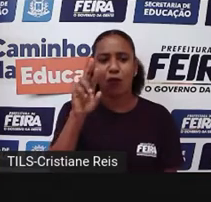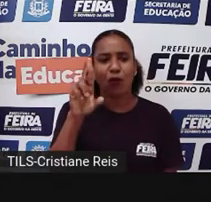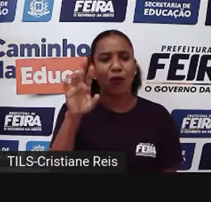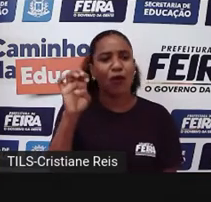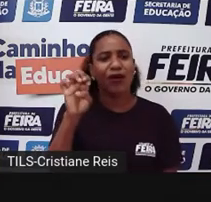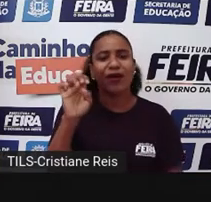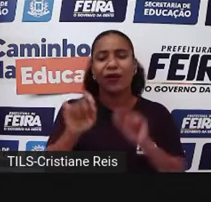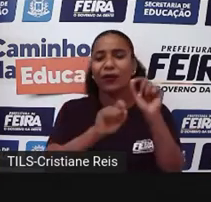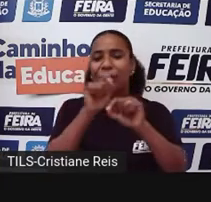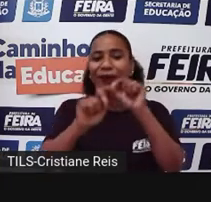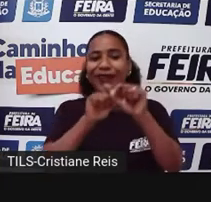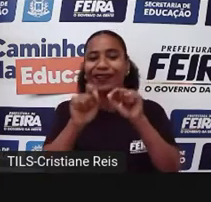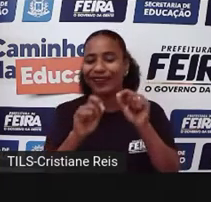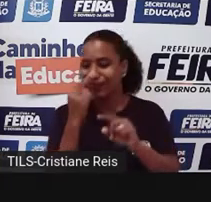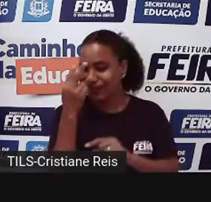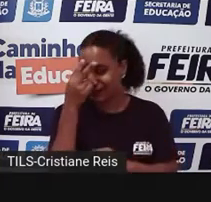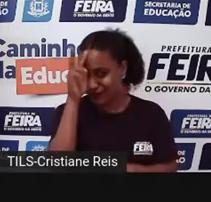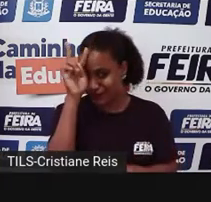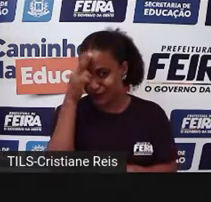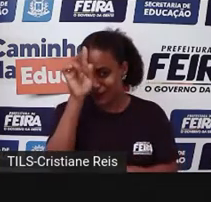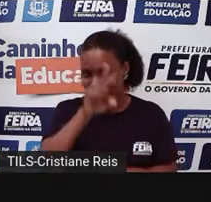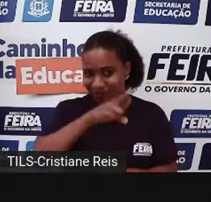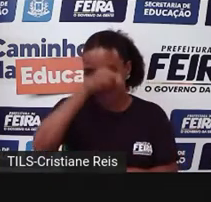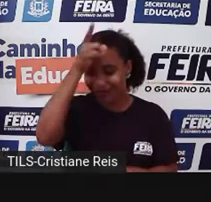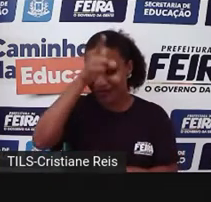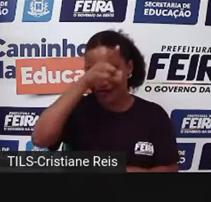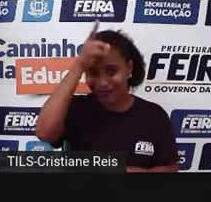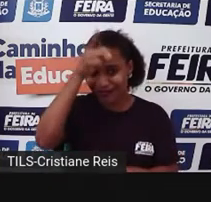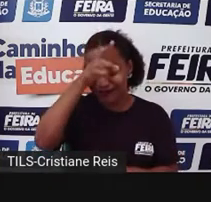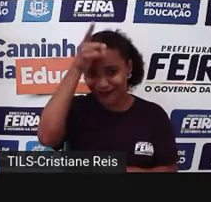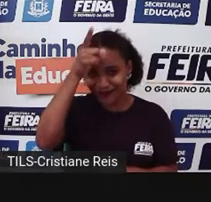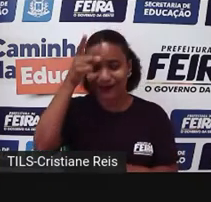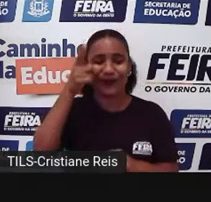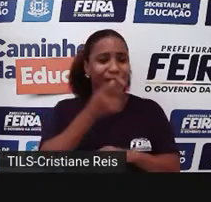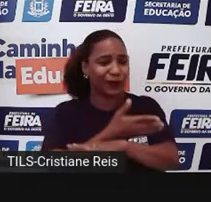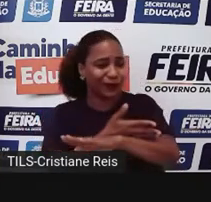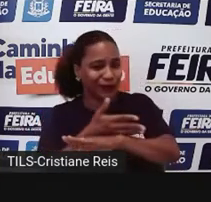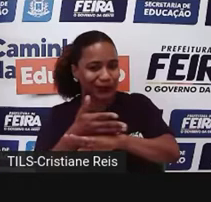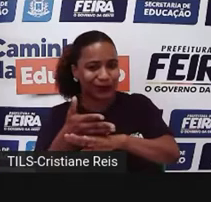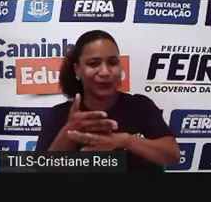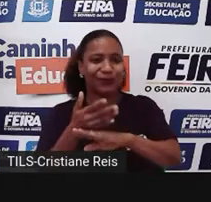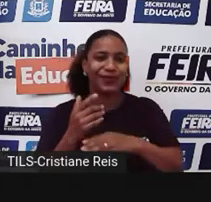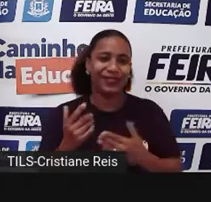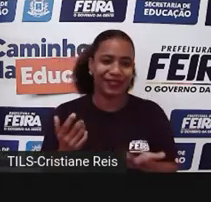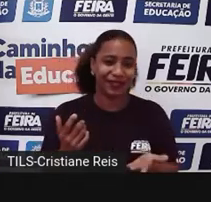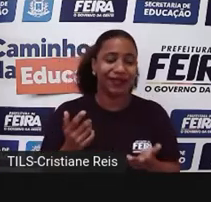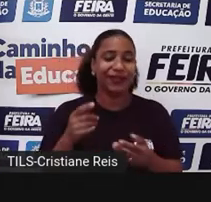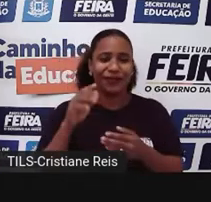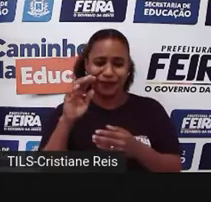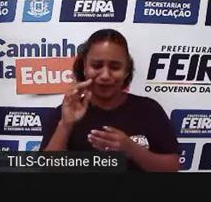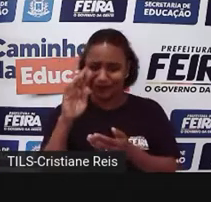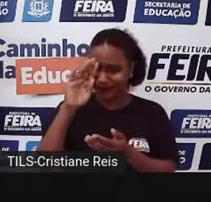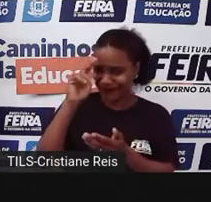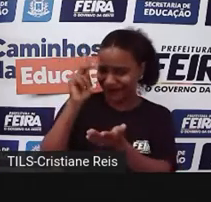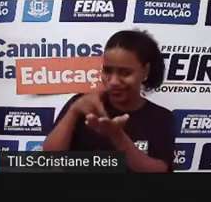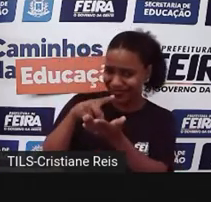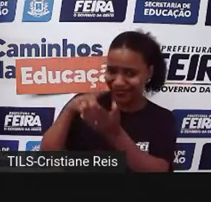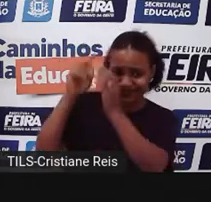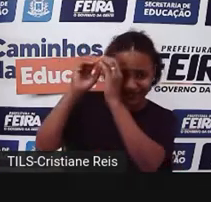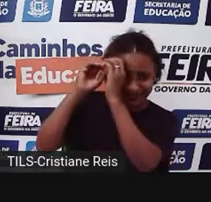conjunto de lendas, de mitos, de tradições, né? De crendices, de imaginação.